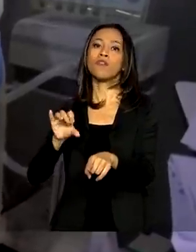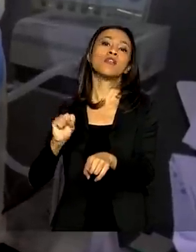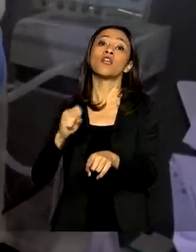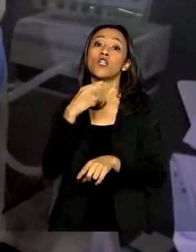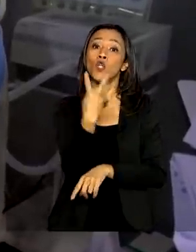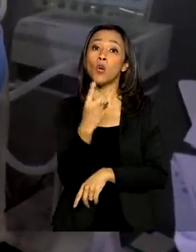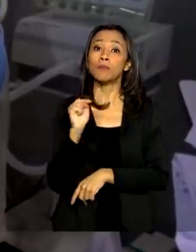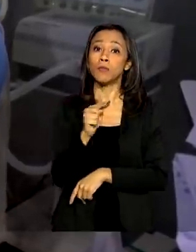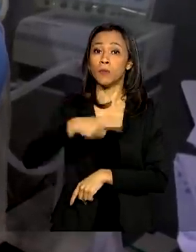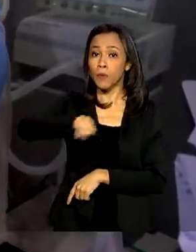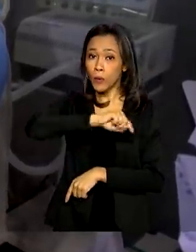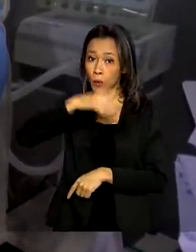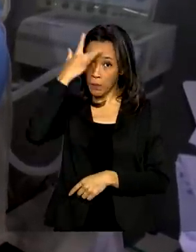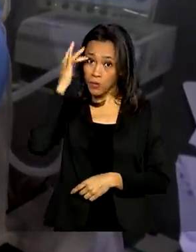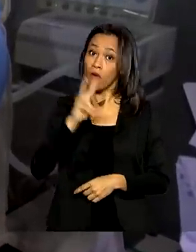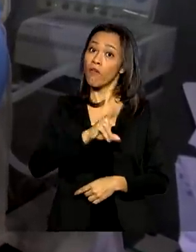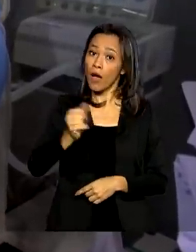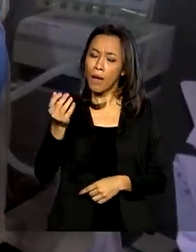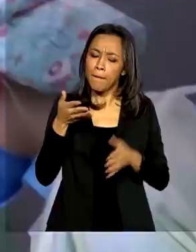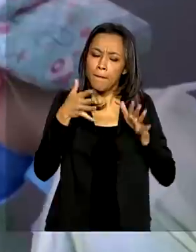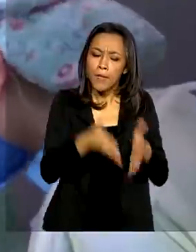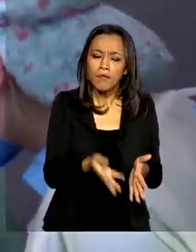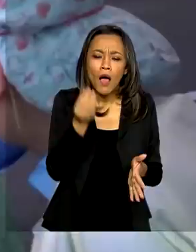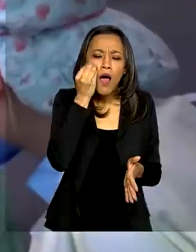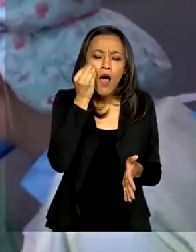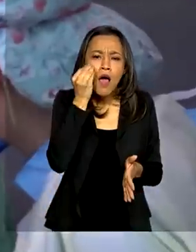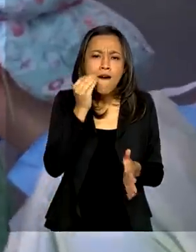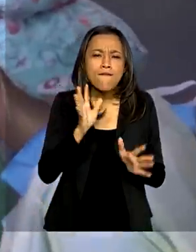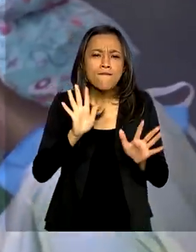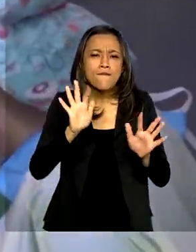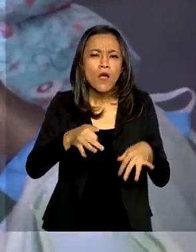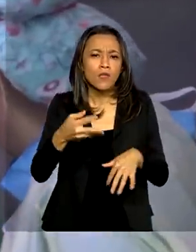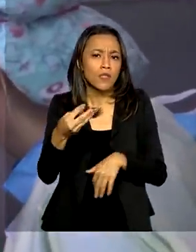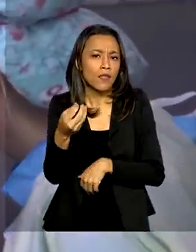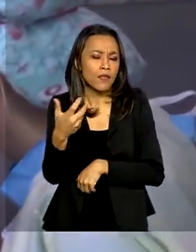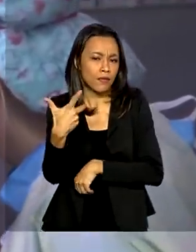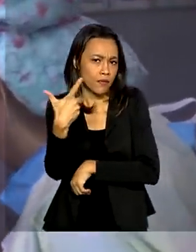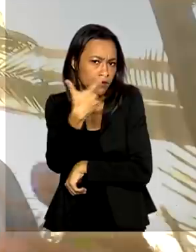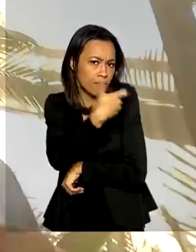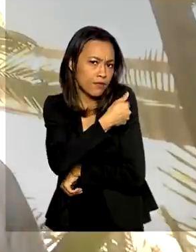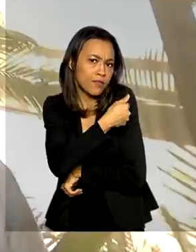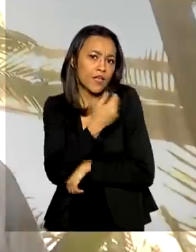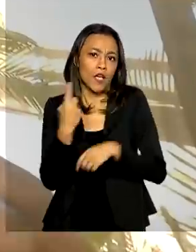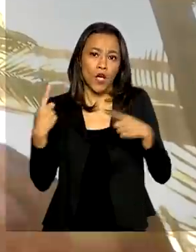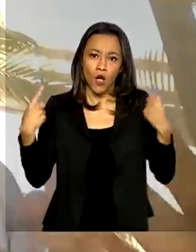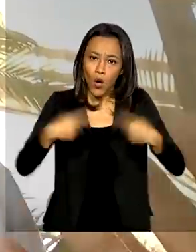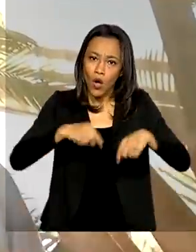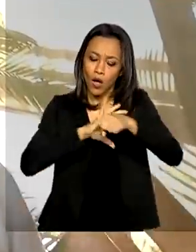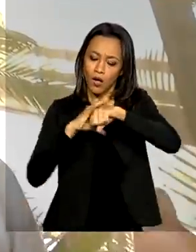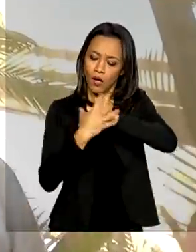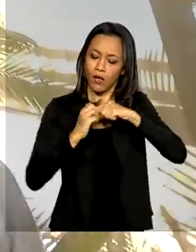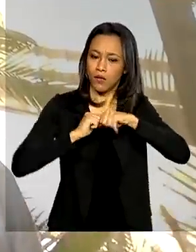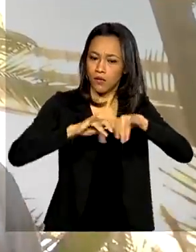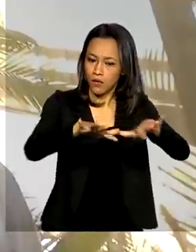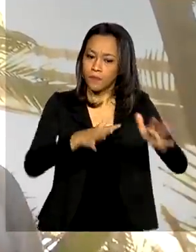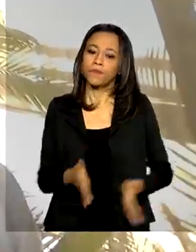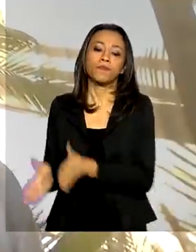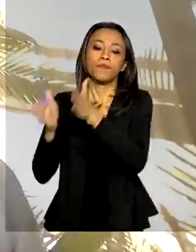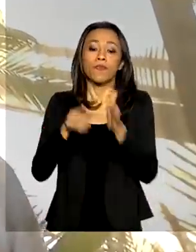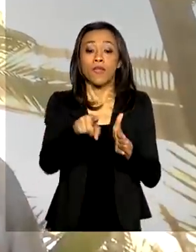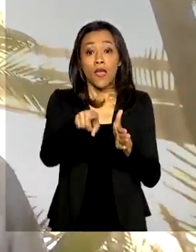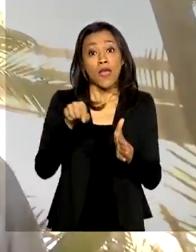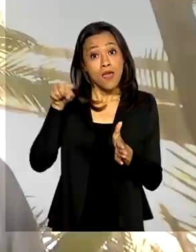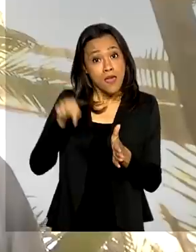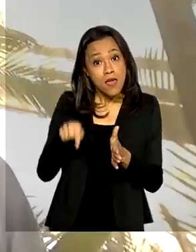brasileiros vão participar da fase final de testes da vacina contra a Covid-19. Esse não vai ser um estudo onde vão se